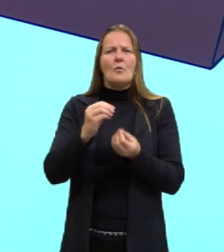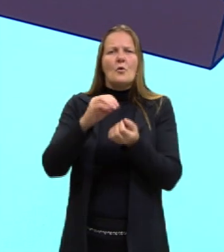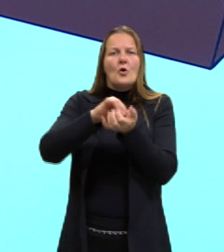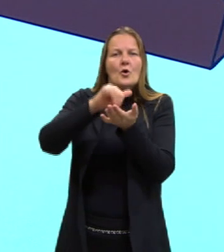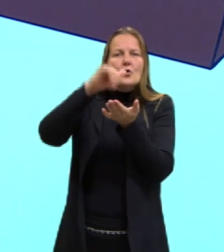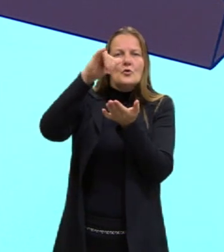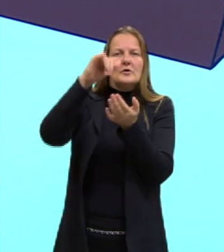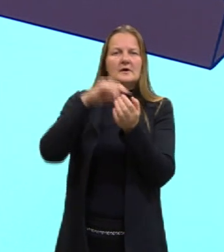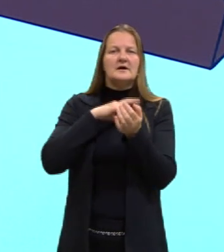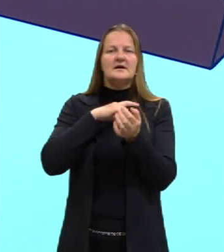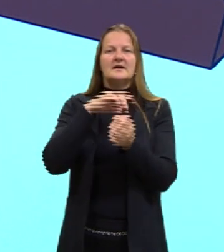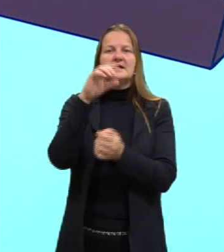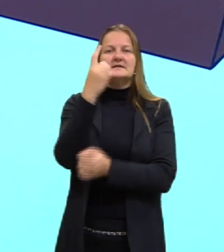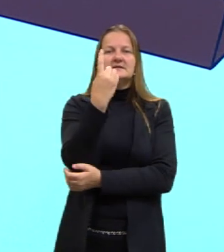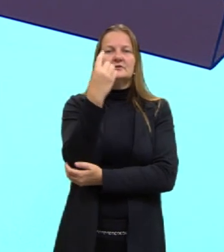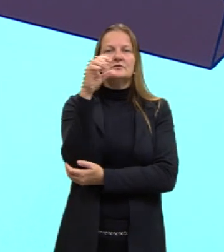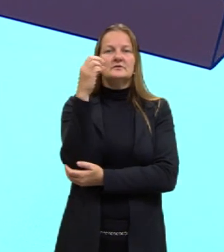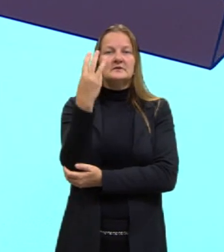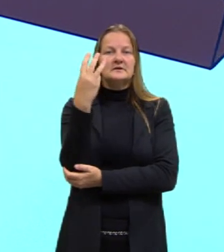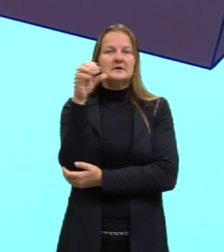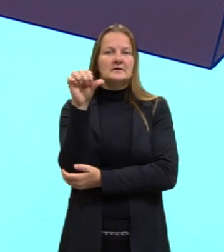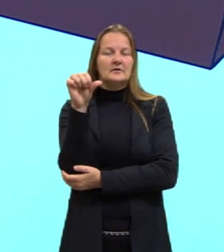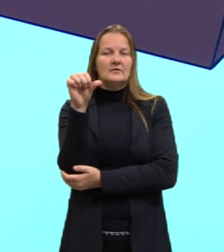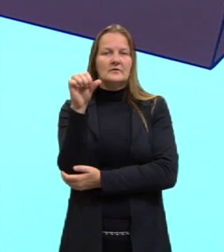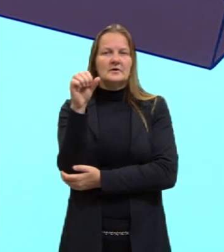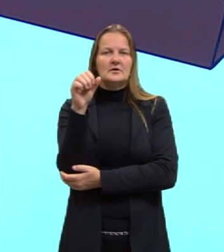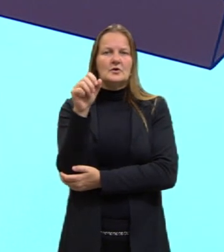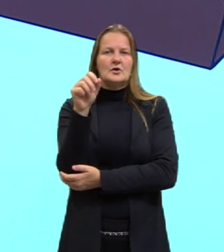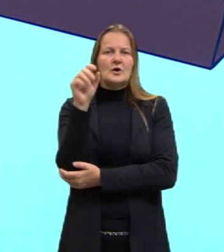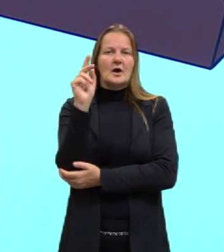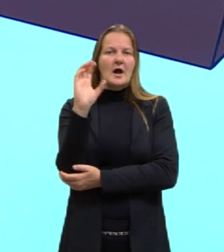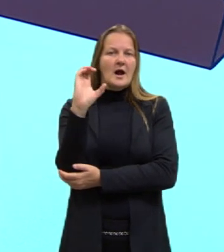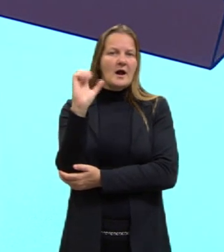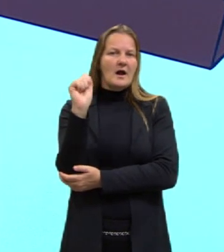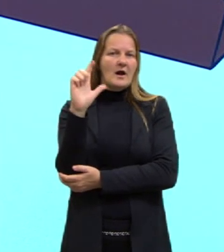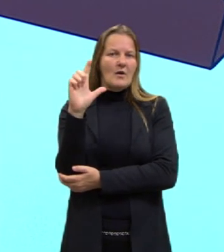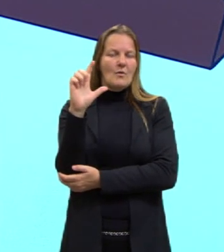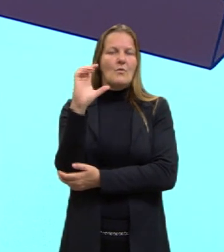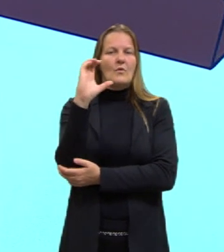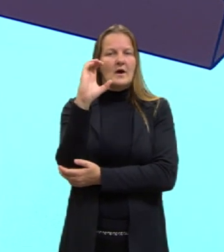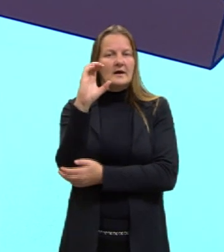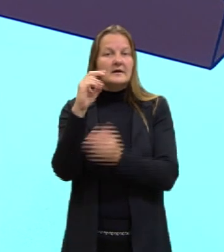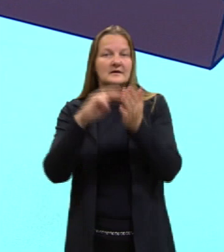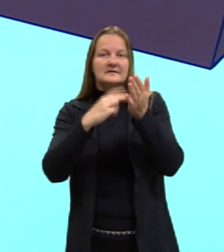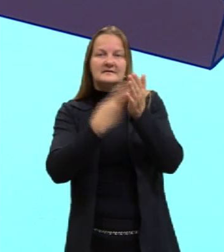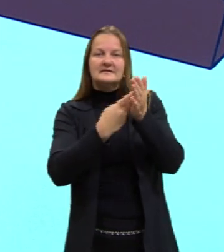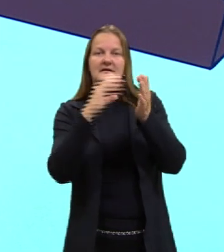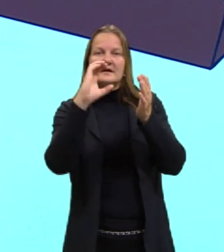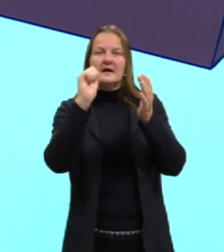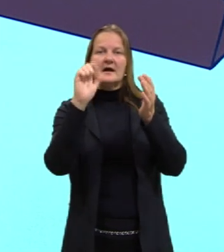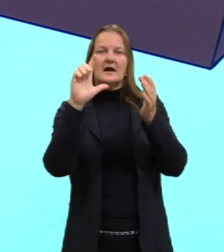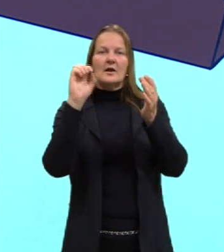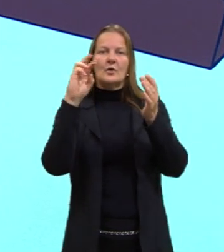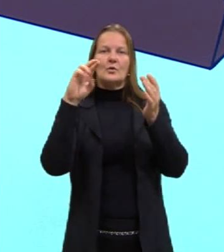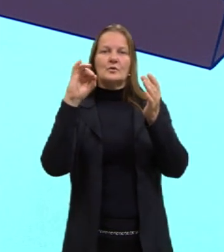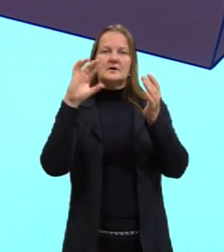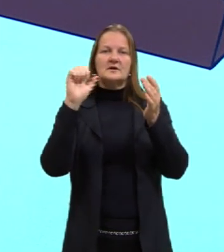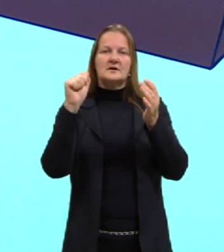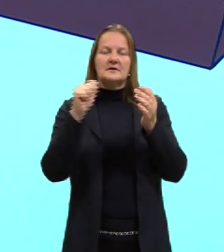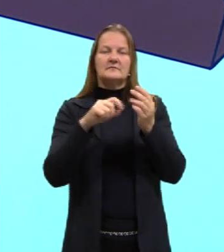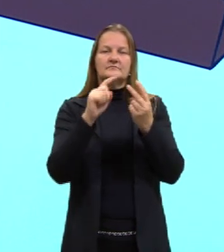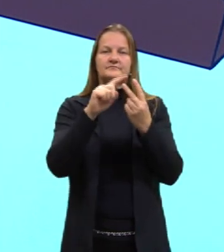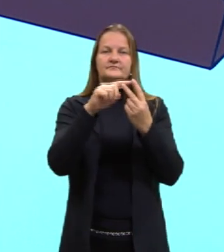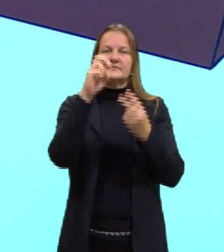139 quilocal, calorias, certo? Igual a 578